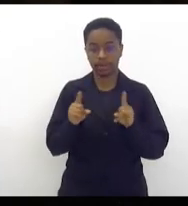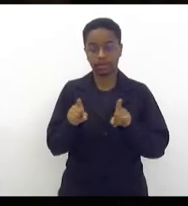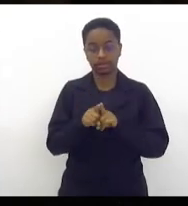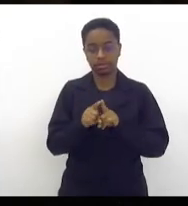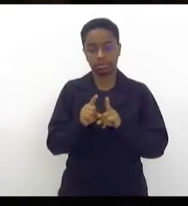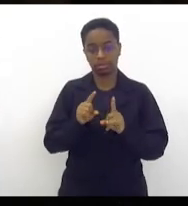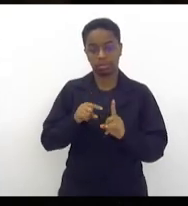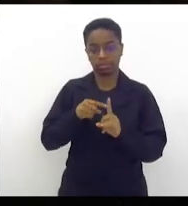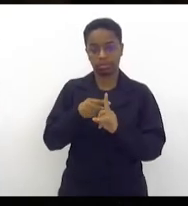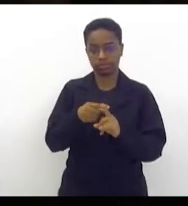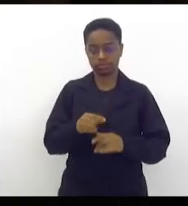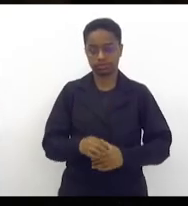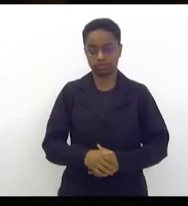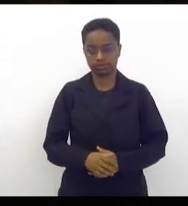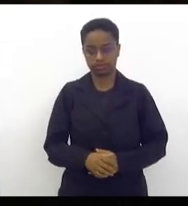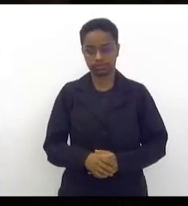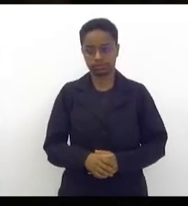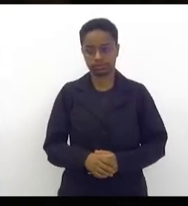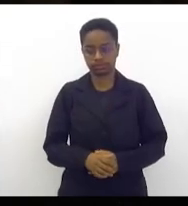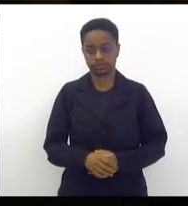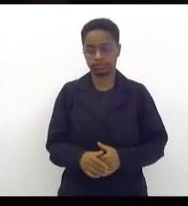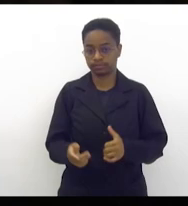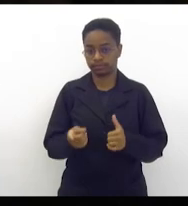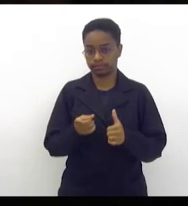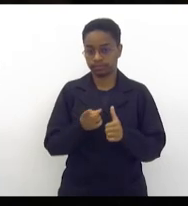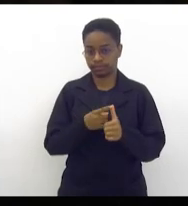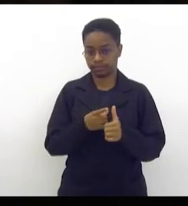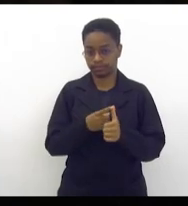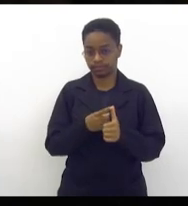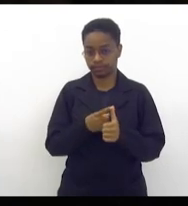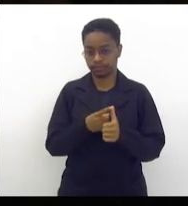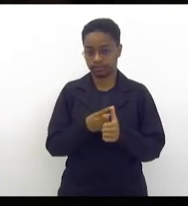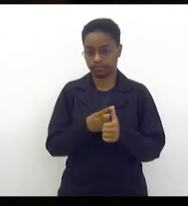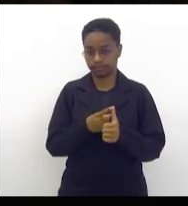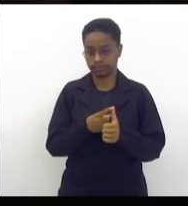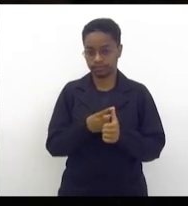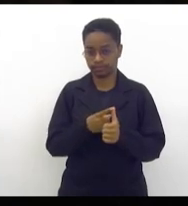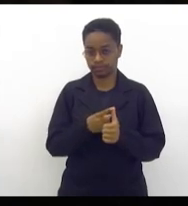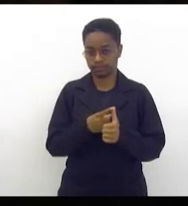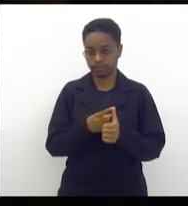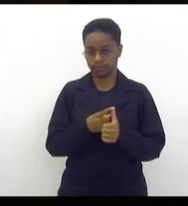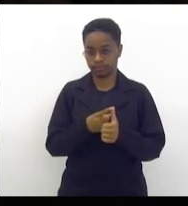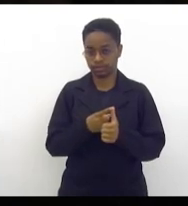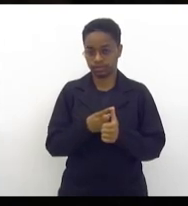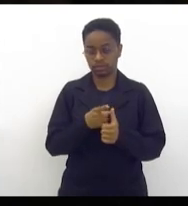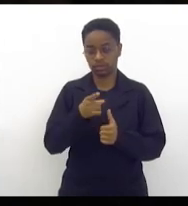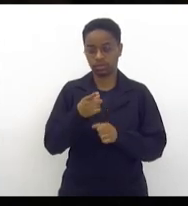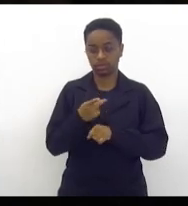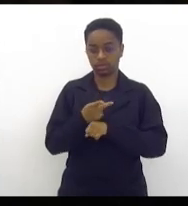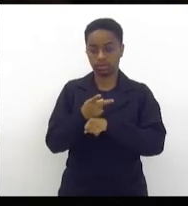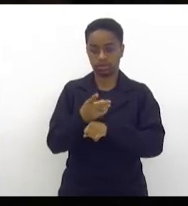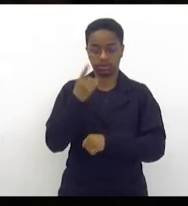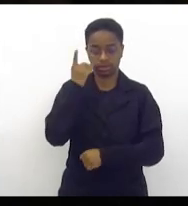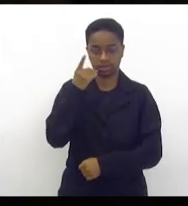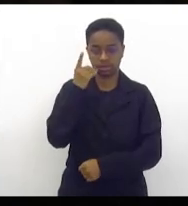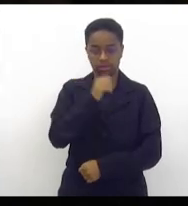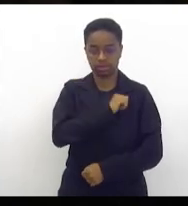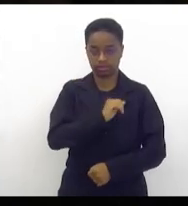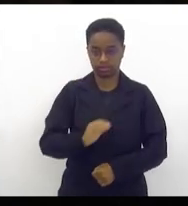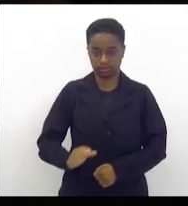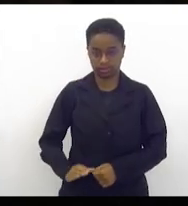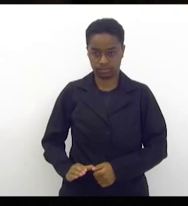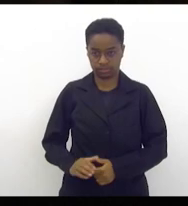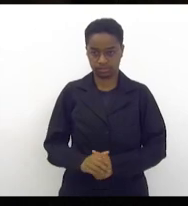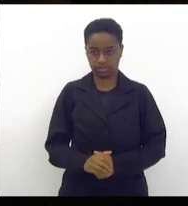positiva. Primeiro, quando o senhor vai procurar o deputado André Siciliano,